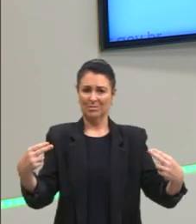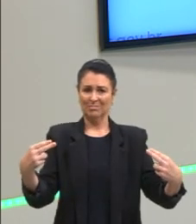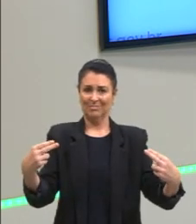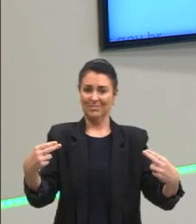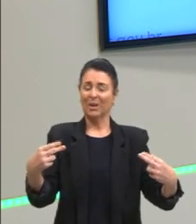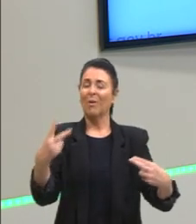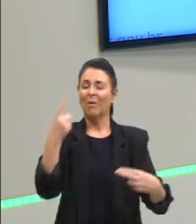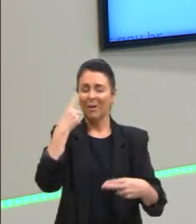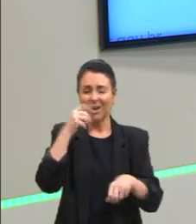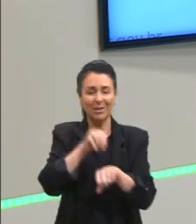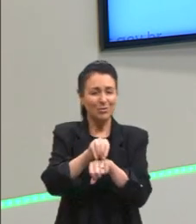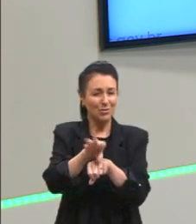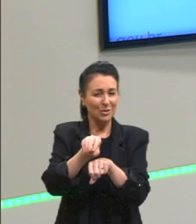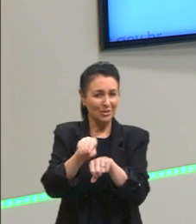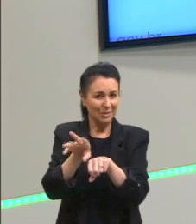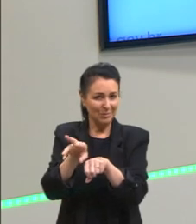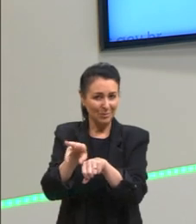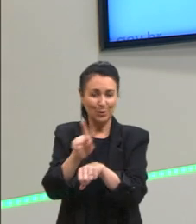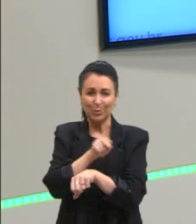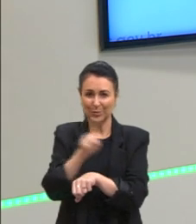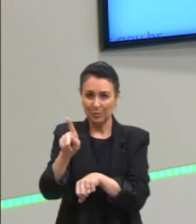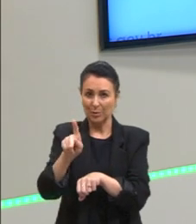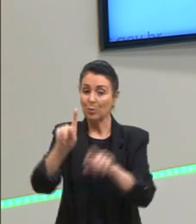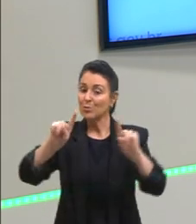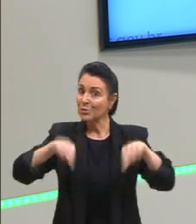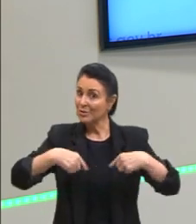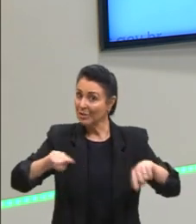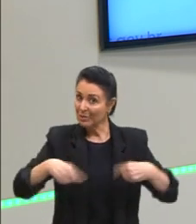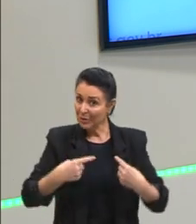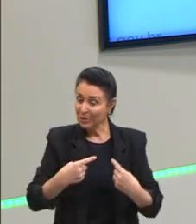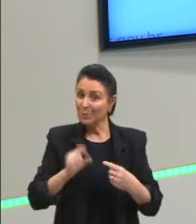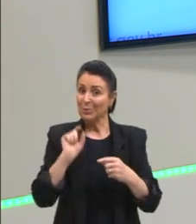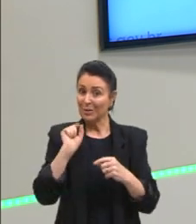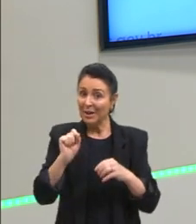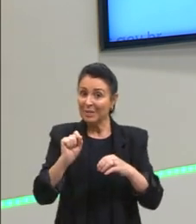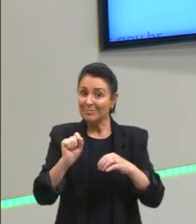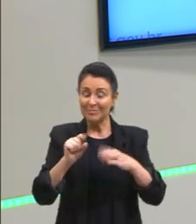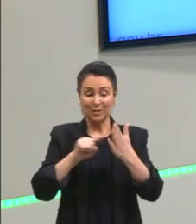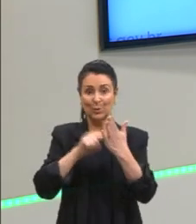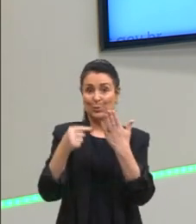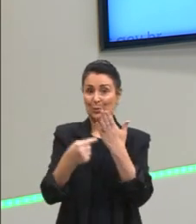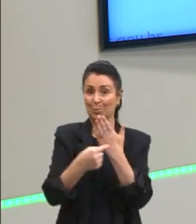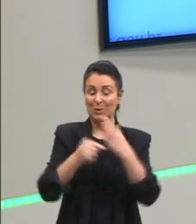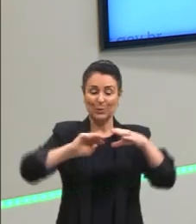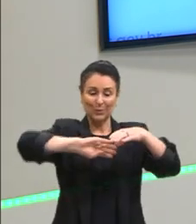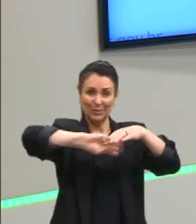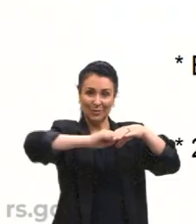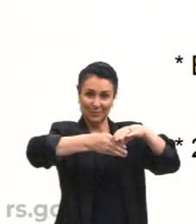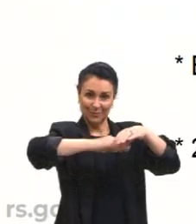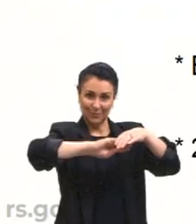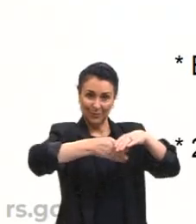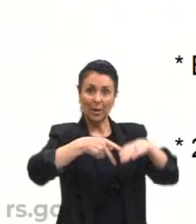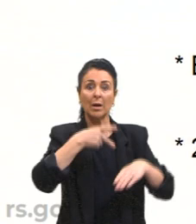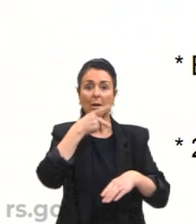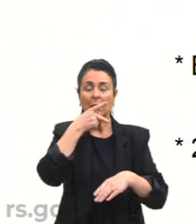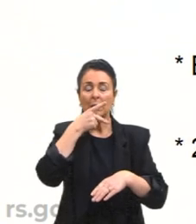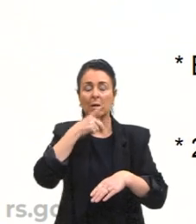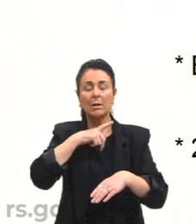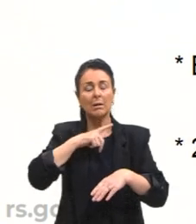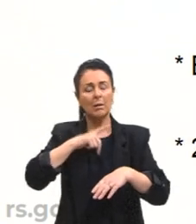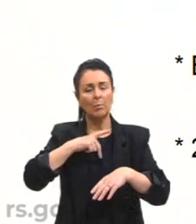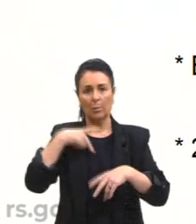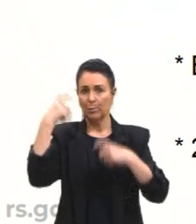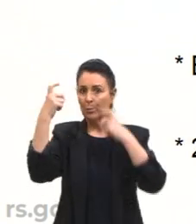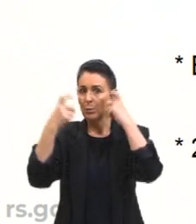dica e um desafio da alegoria da caverna. Platão também é outro cara que vai se preocupar com a educação.